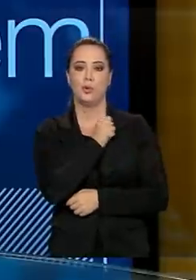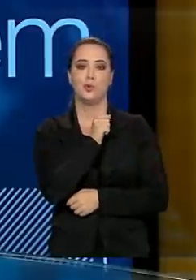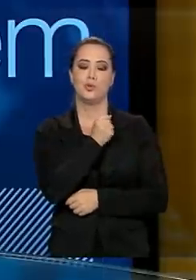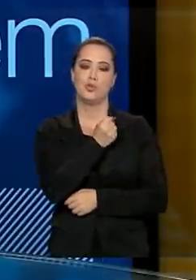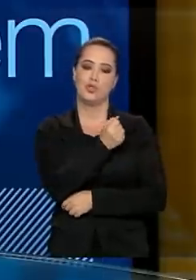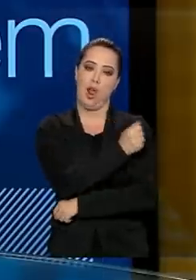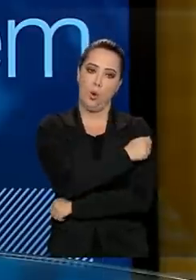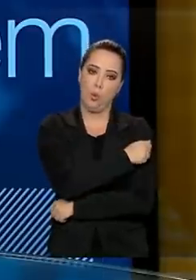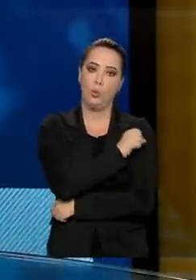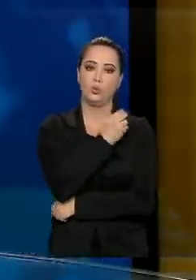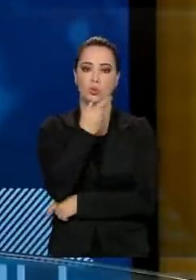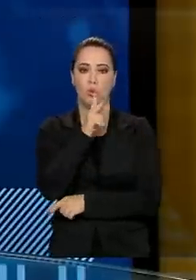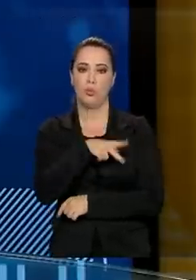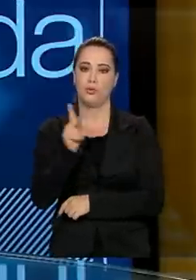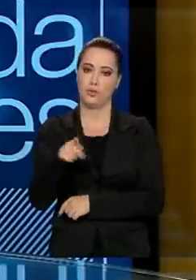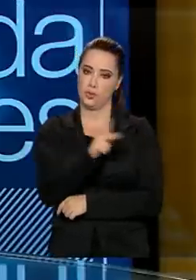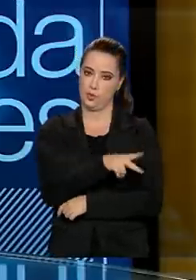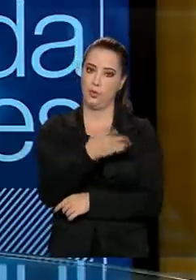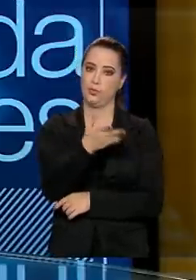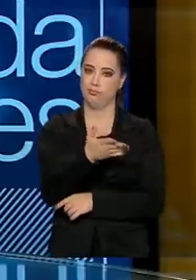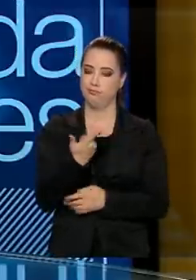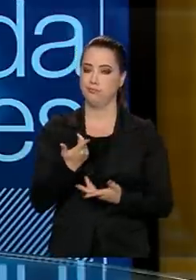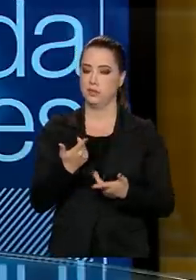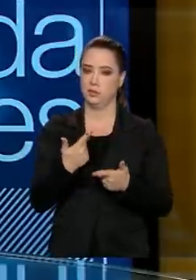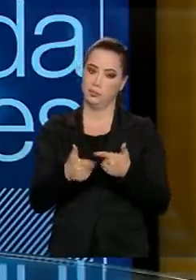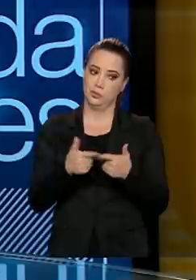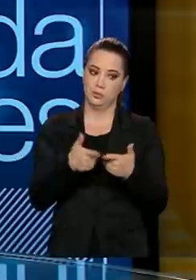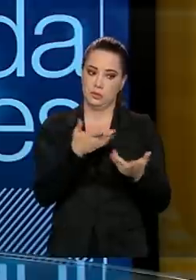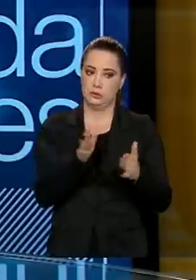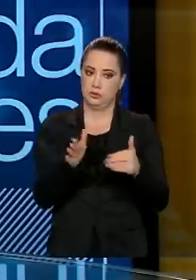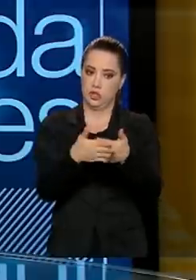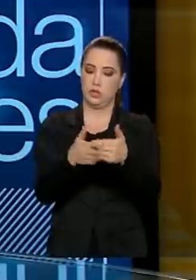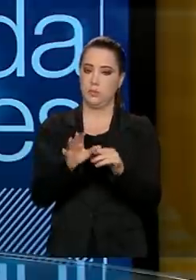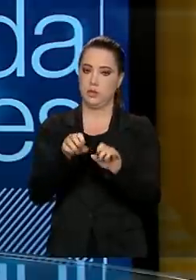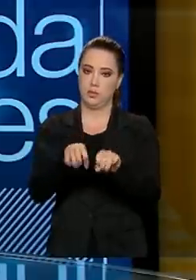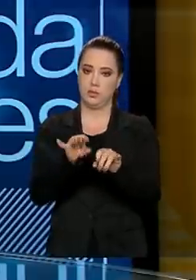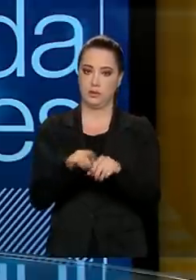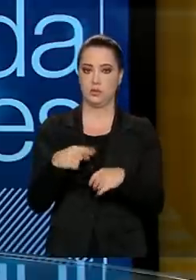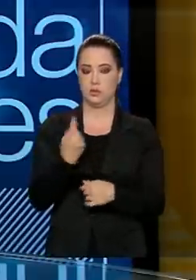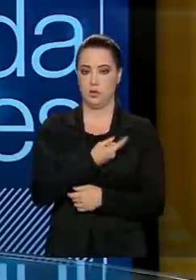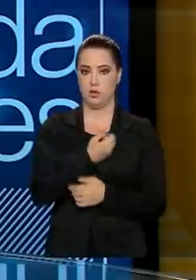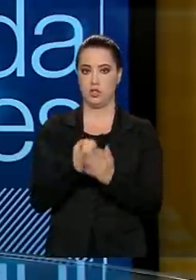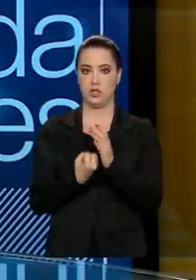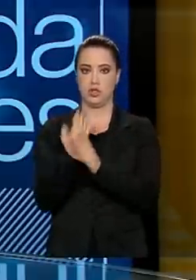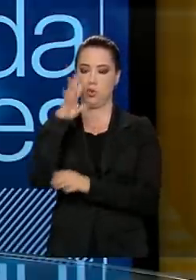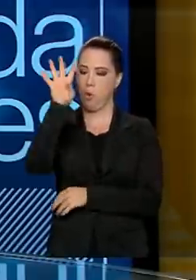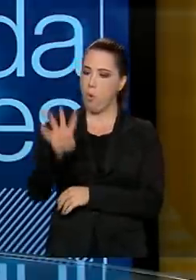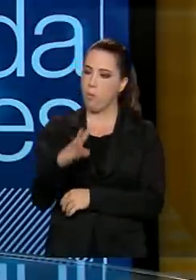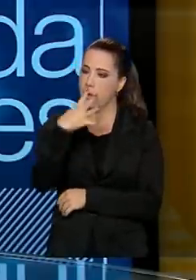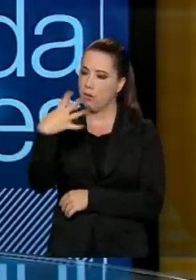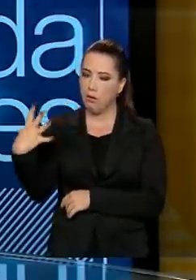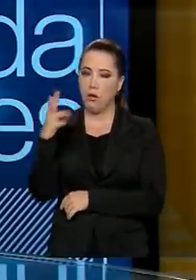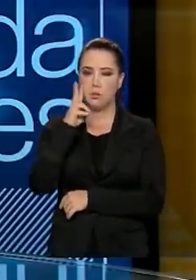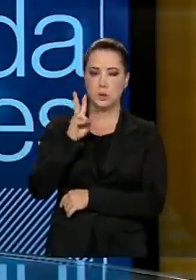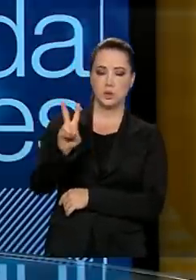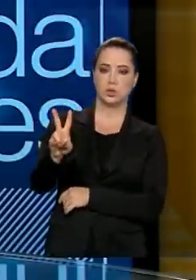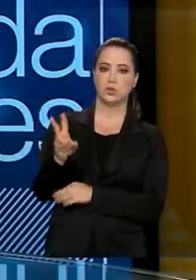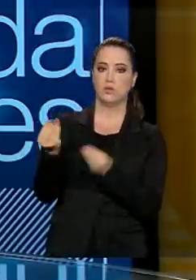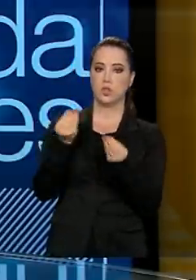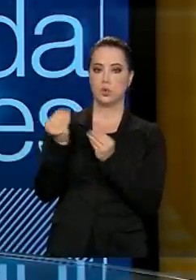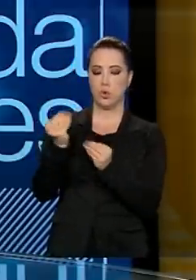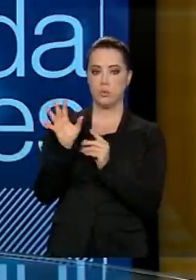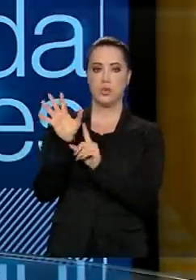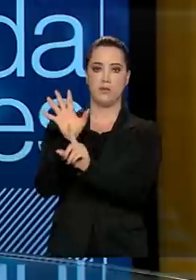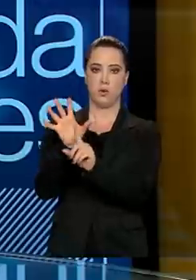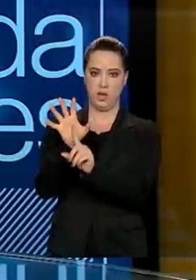essa medida. Foi daí que surgiu a ideia de nós fazermos um painel de monitoramento do impacto da Covid na educação superior.